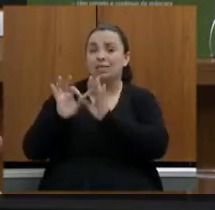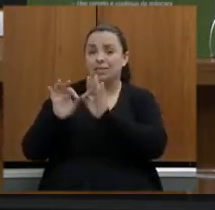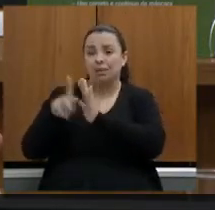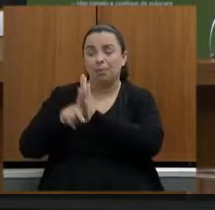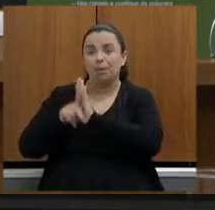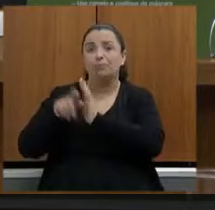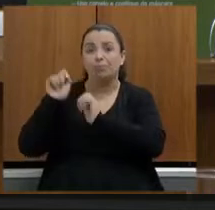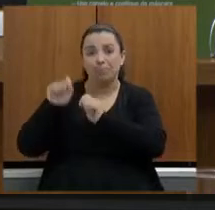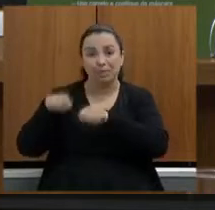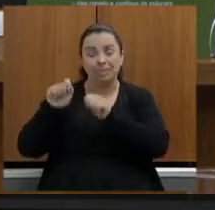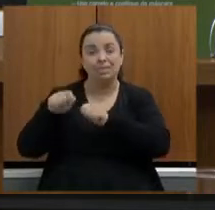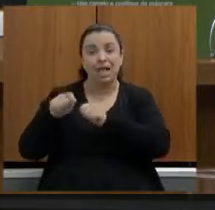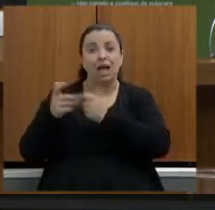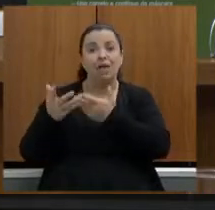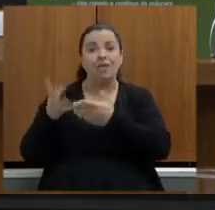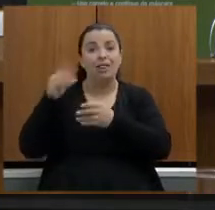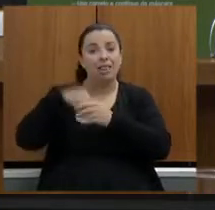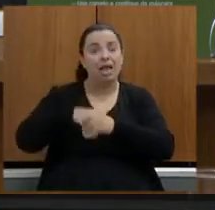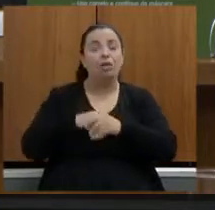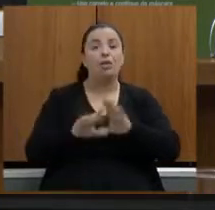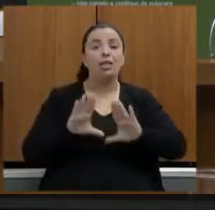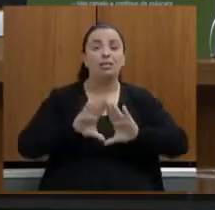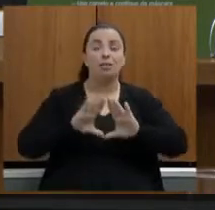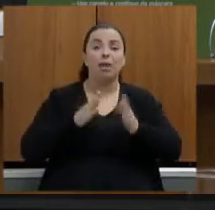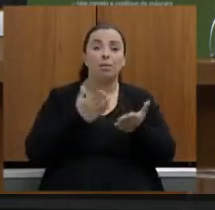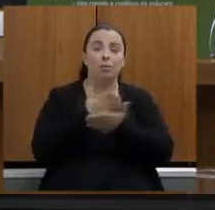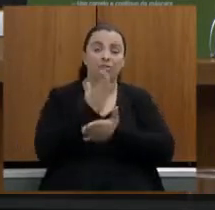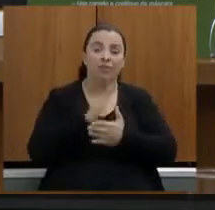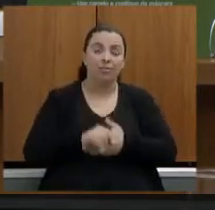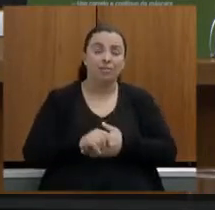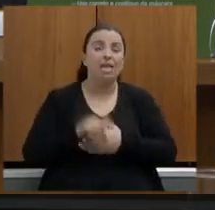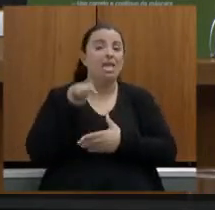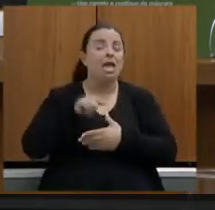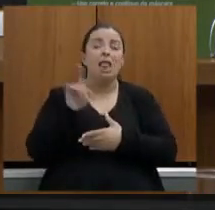aprovado na ocasião justamente por causa de uma discussão um debate